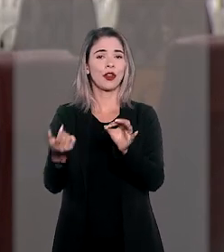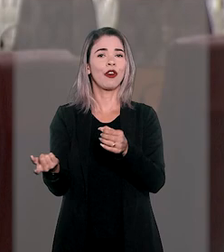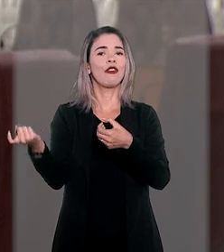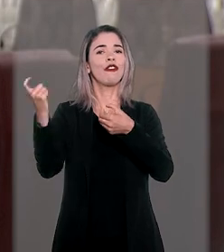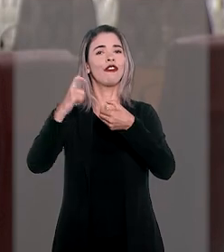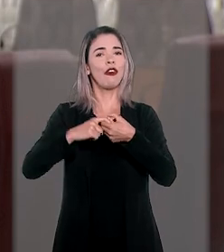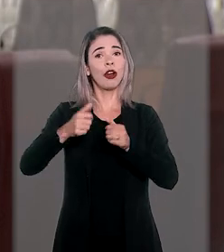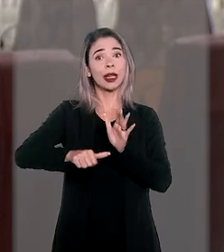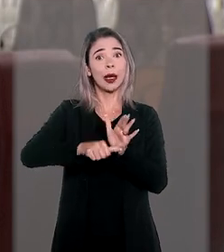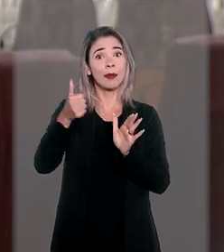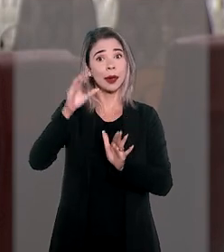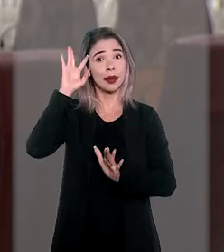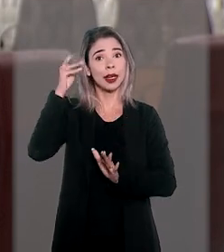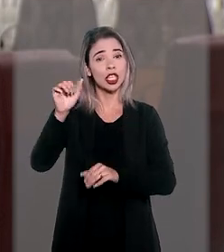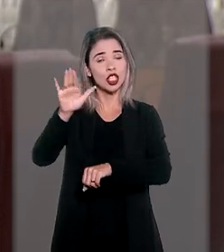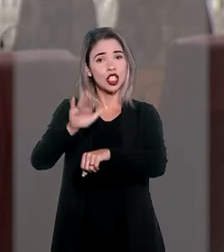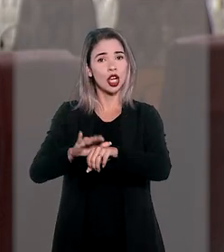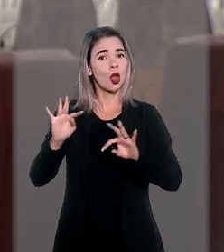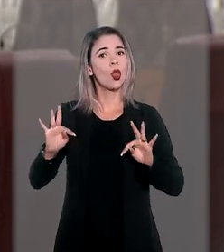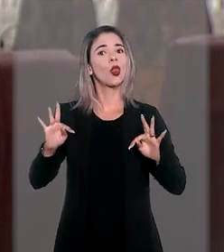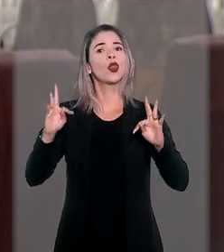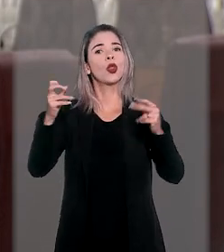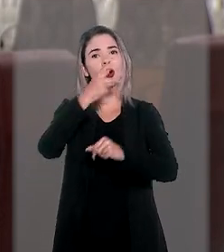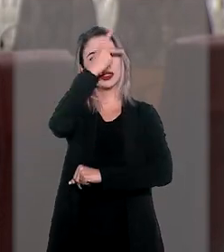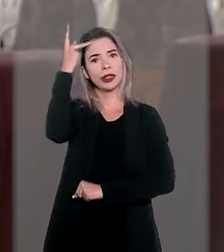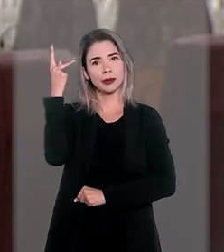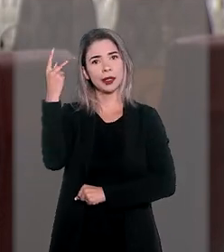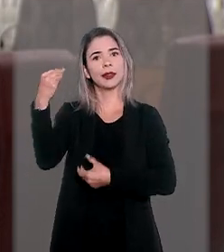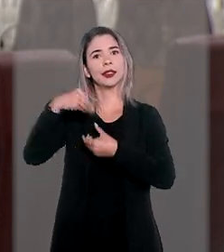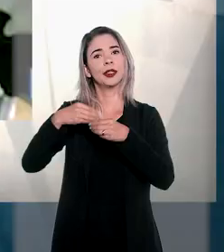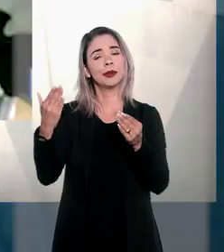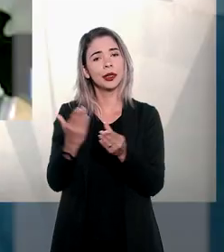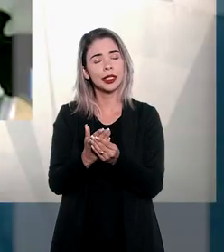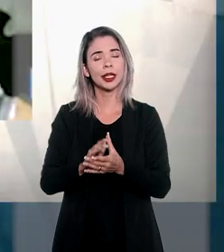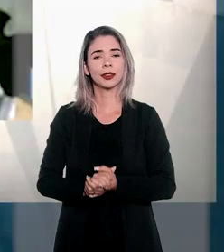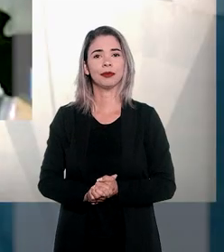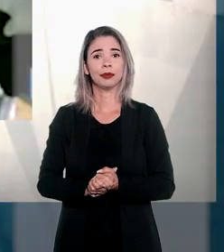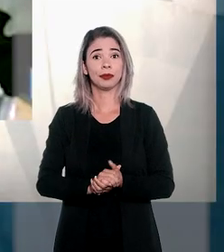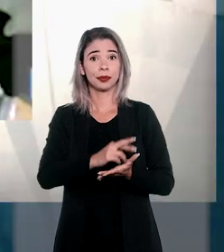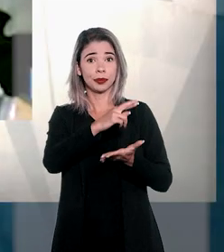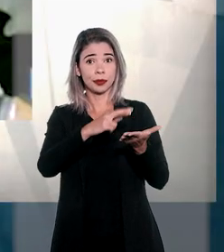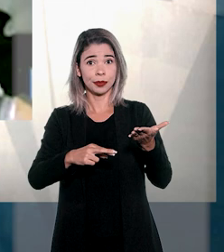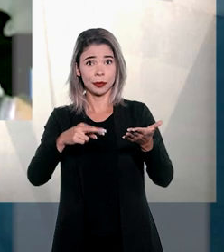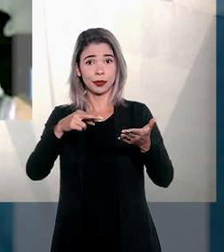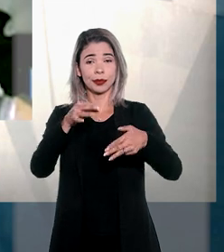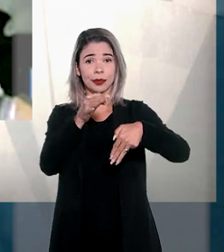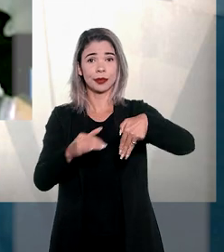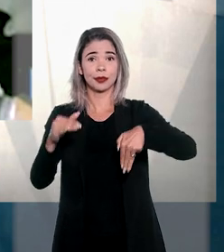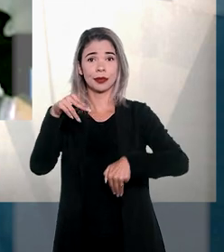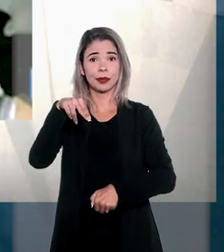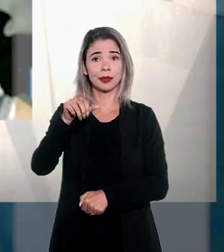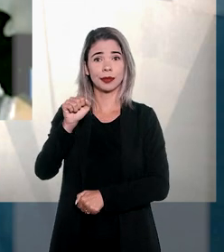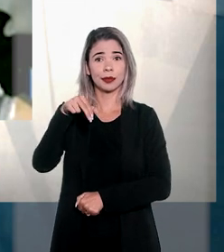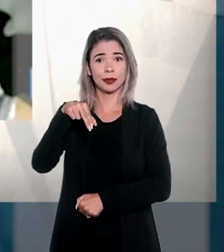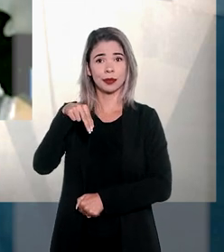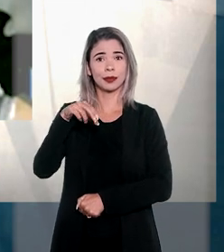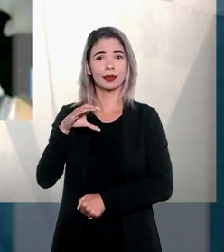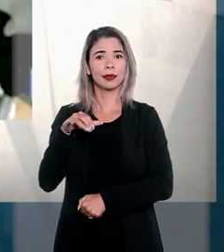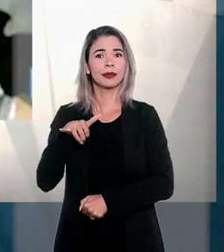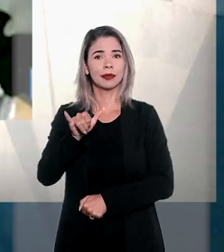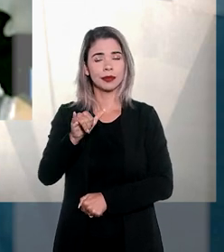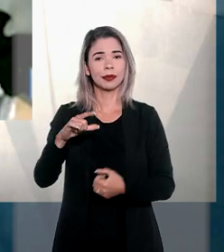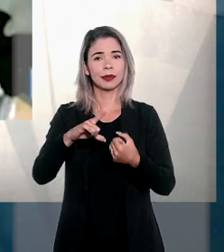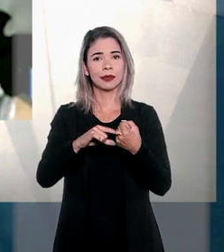a primeira decisão do juízo que intimou todas as partes. A relatora ministra Nancy Andrigue pontuou que, nos